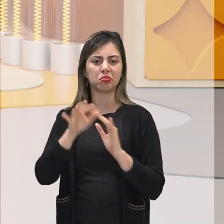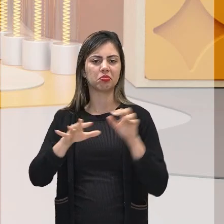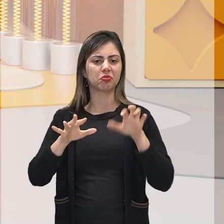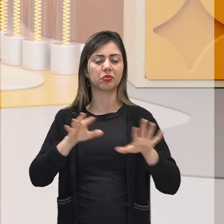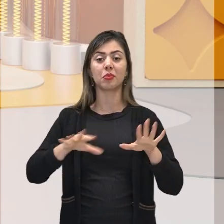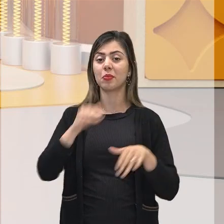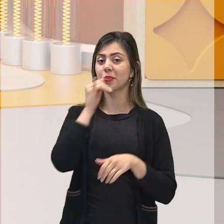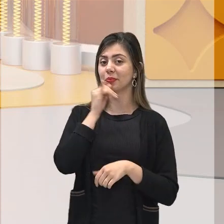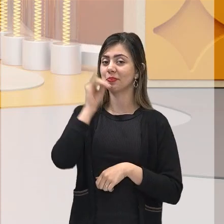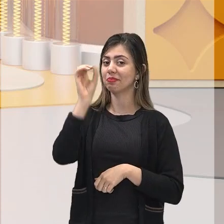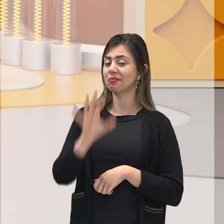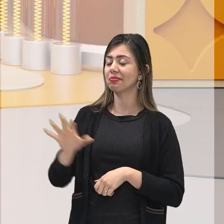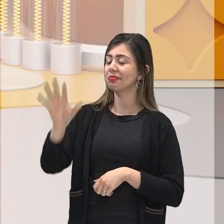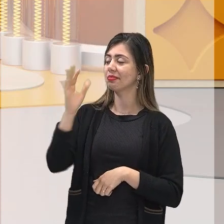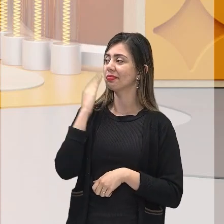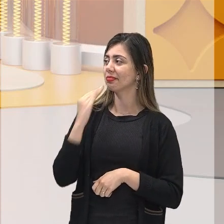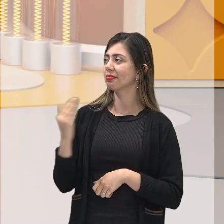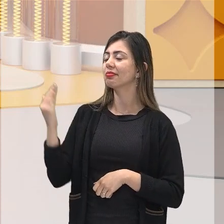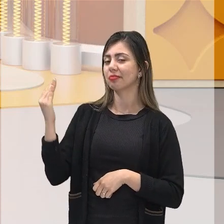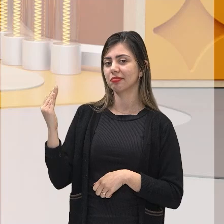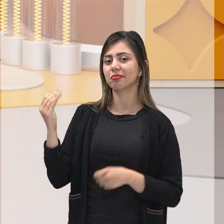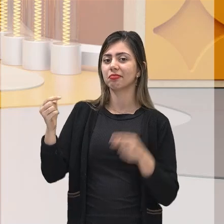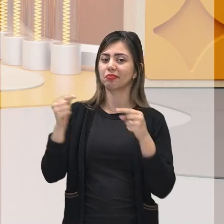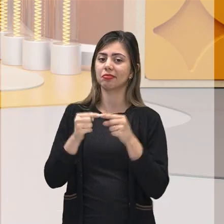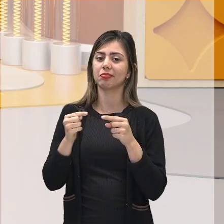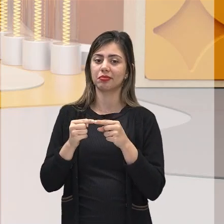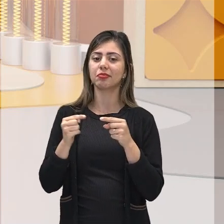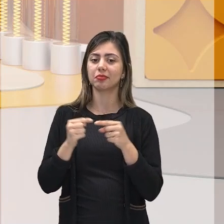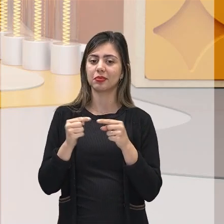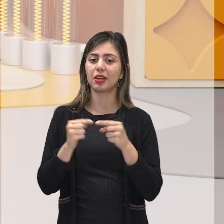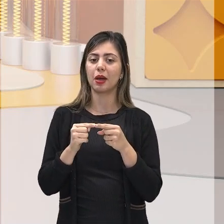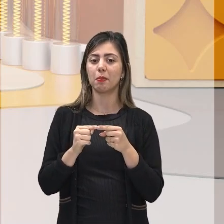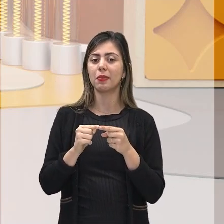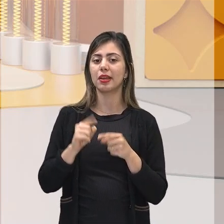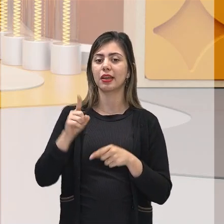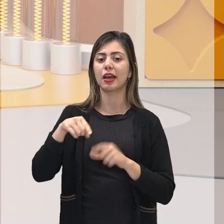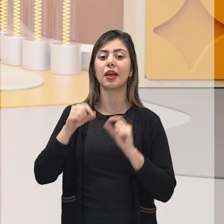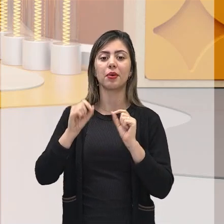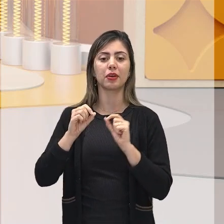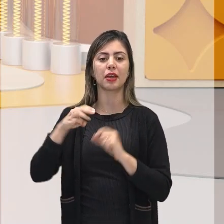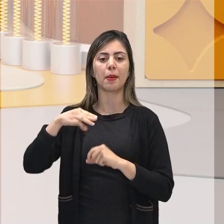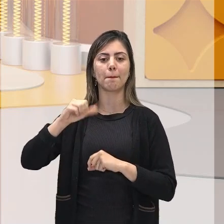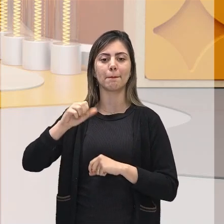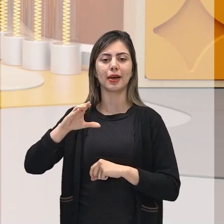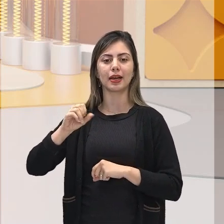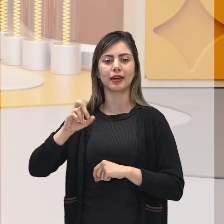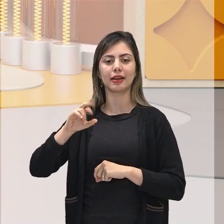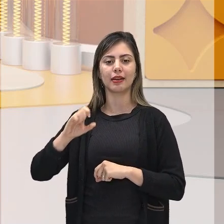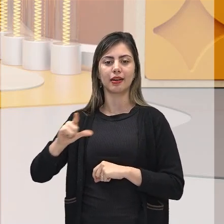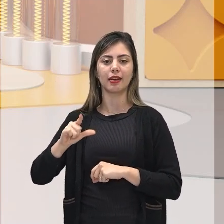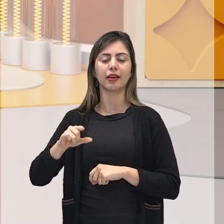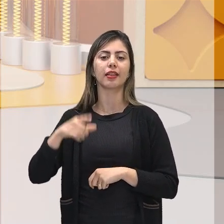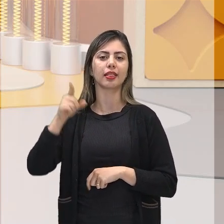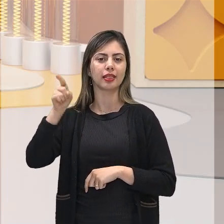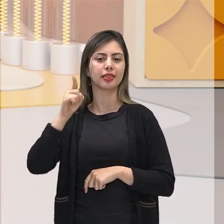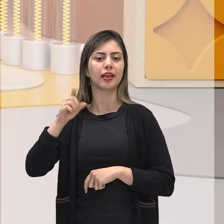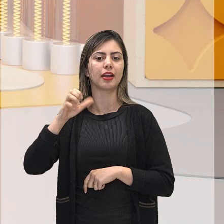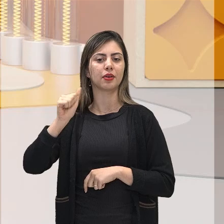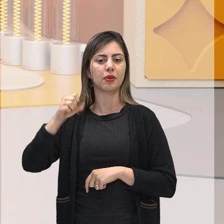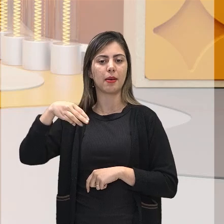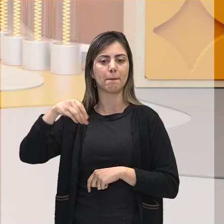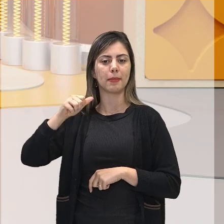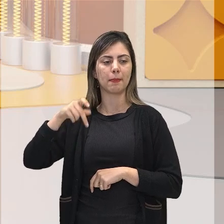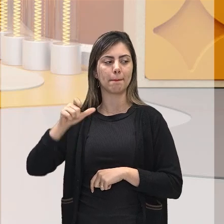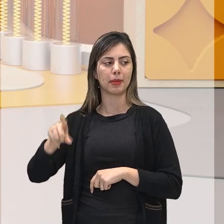por exemplo, quilombo da Conceição do Igarapé do Lago do Macará. Lá no Amapá, tá bom?